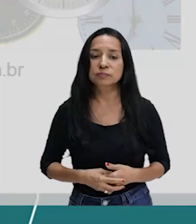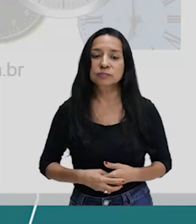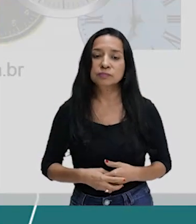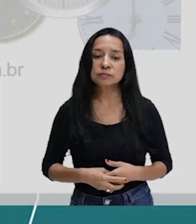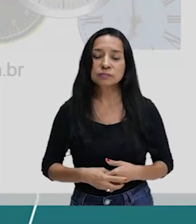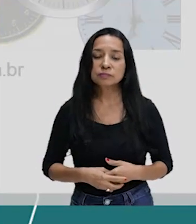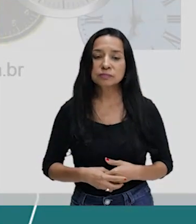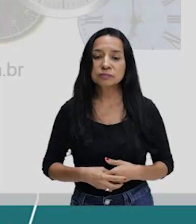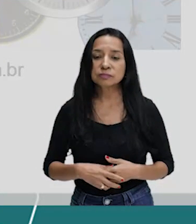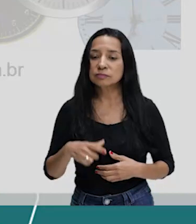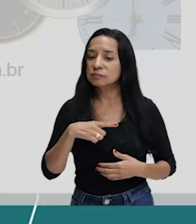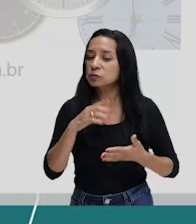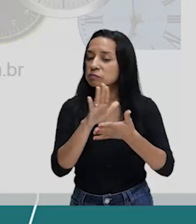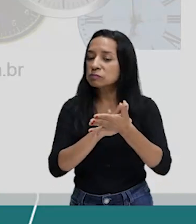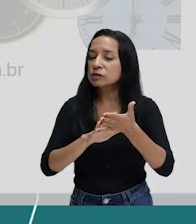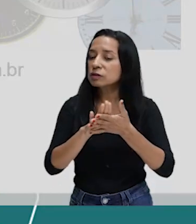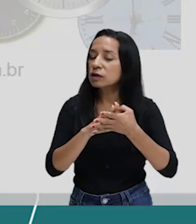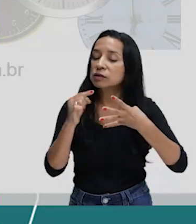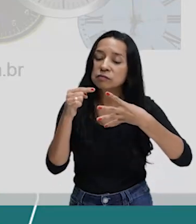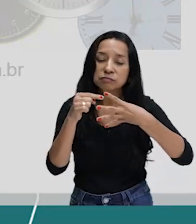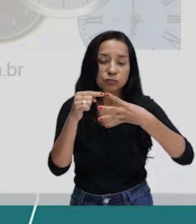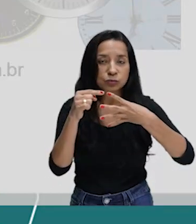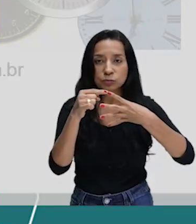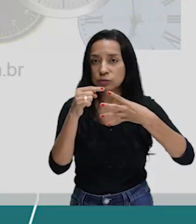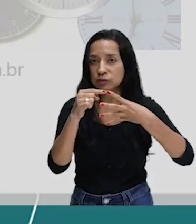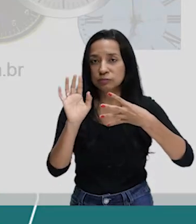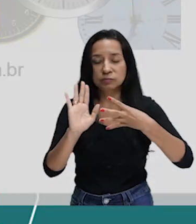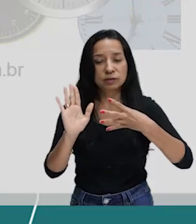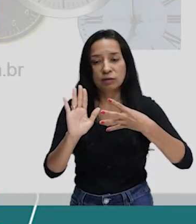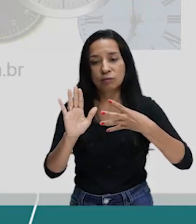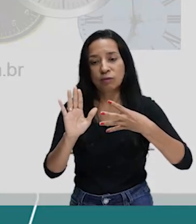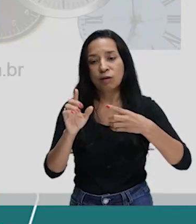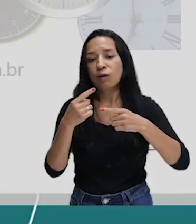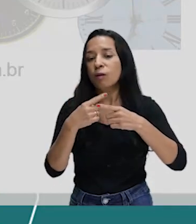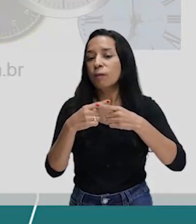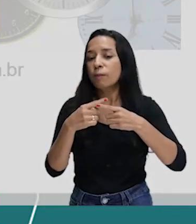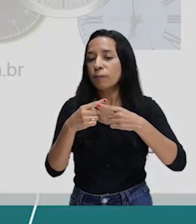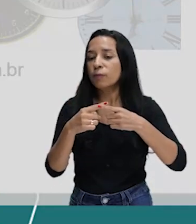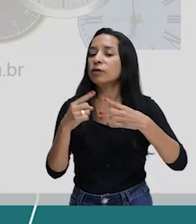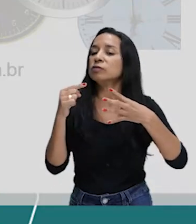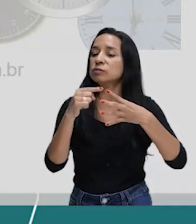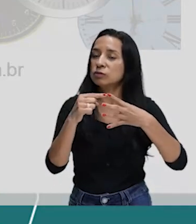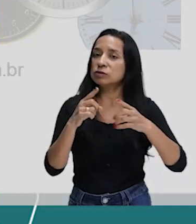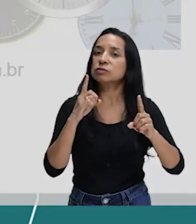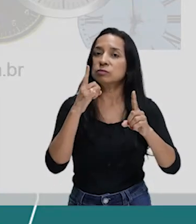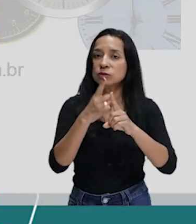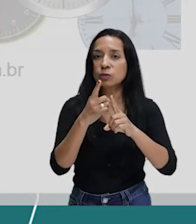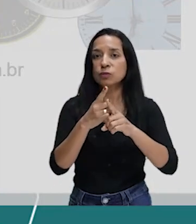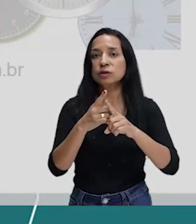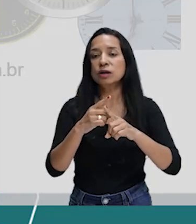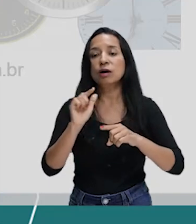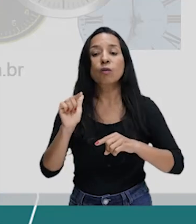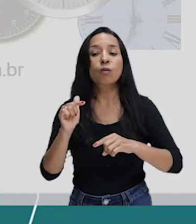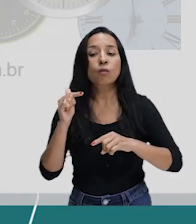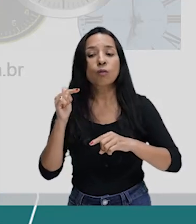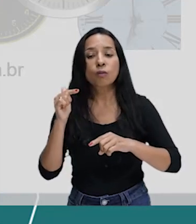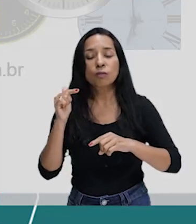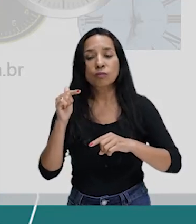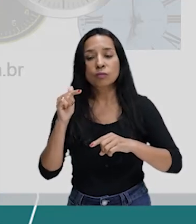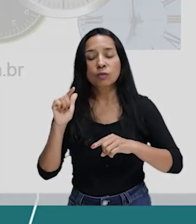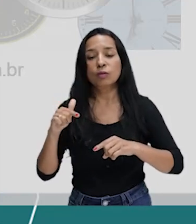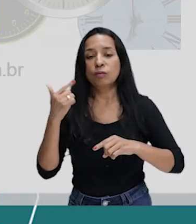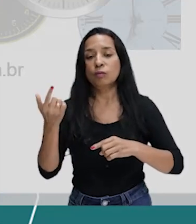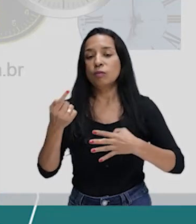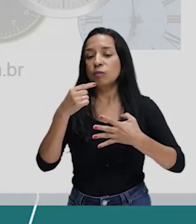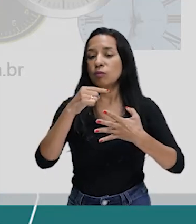Aqui não tem nada a ver com simbolismo. O texto não é simbolista. Mas é porque também no simbolismo nós podemos encontrar um outro recurso. Que eu trouxe logo